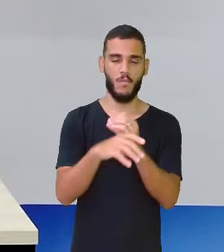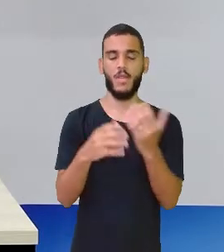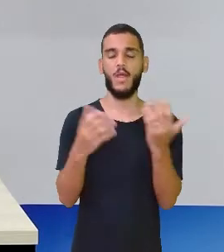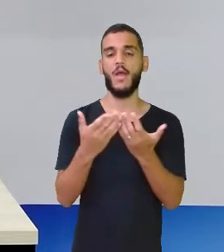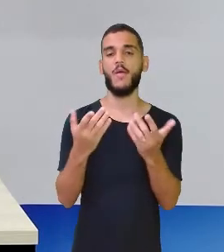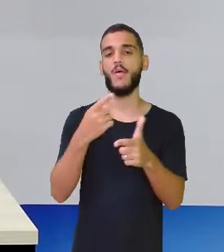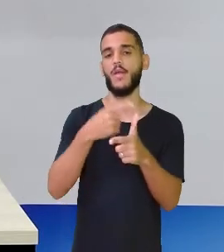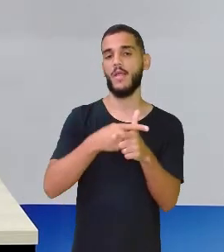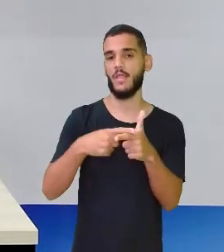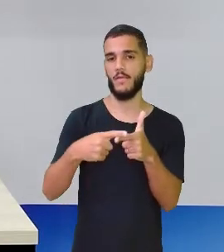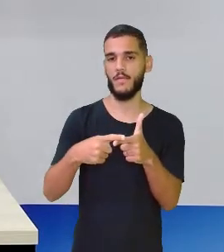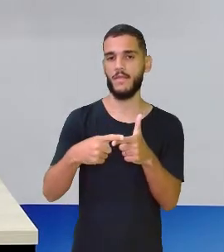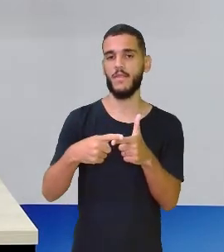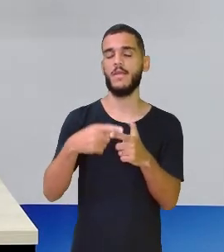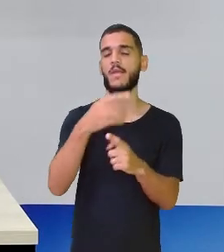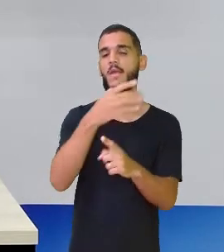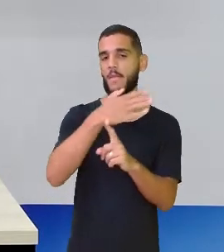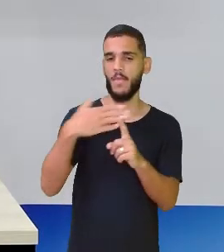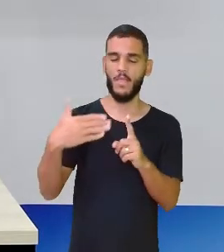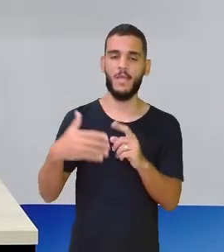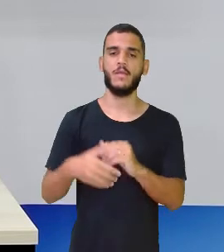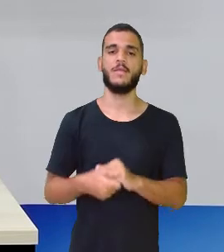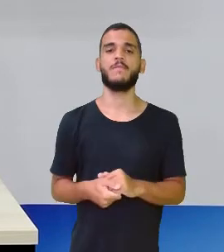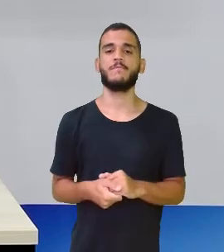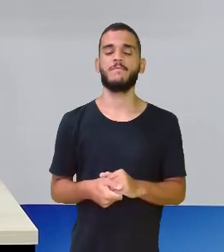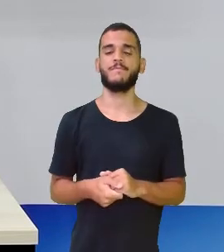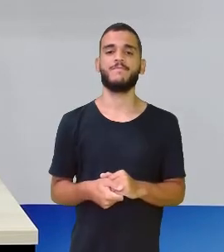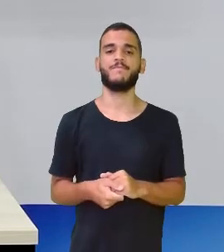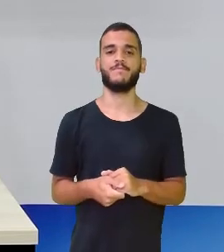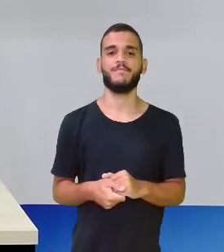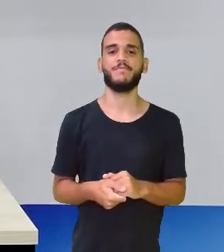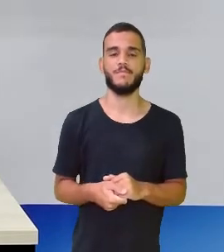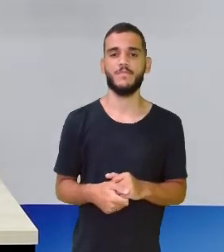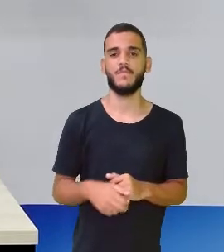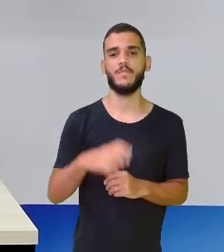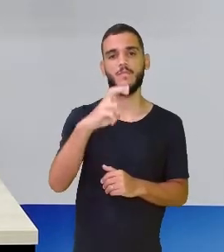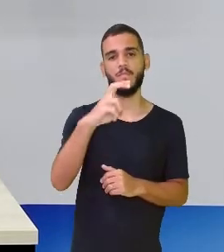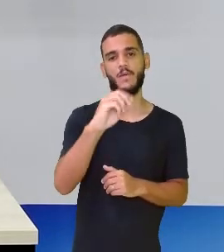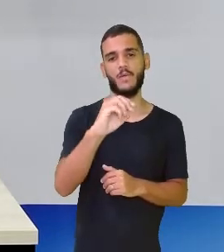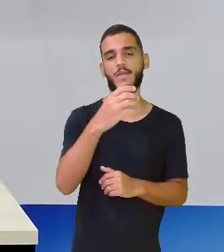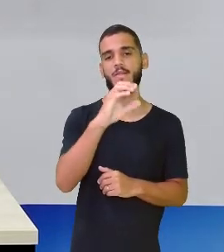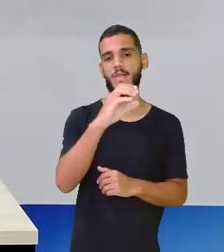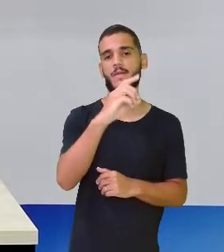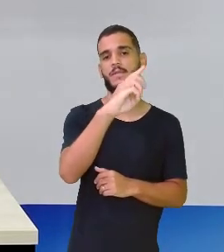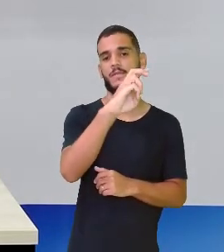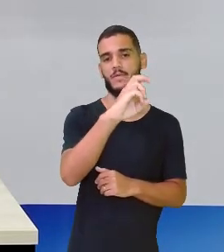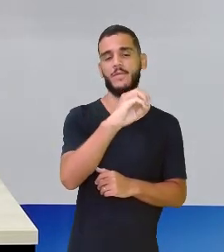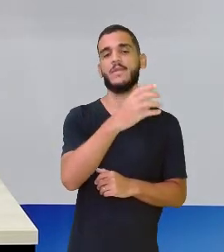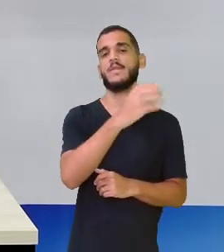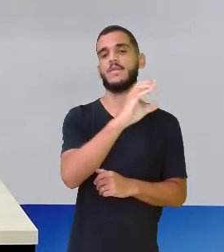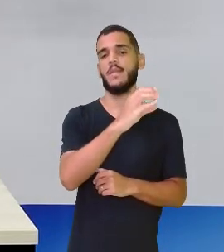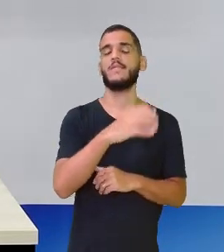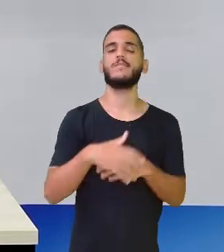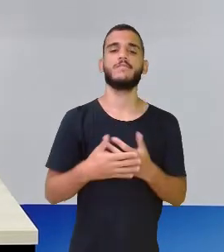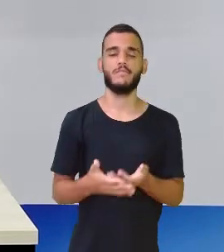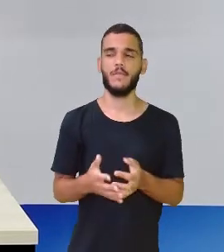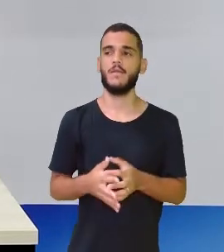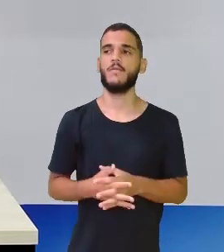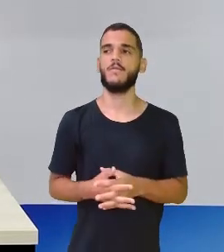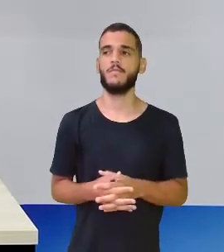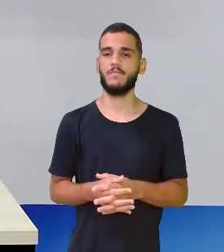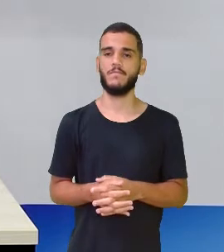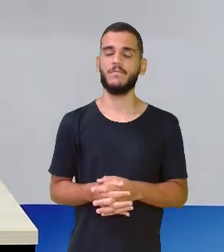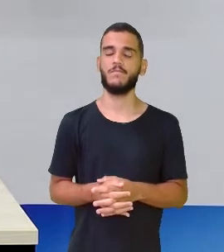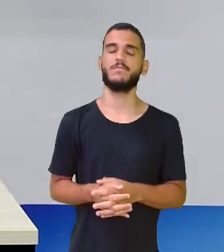dividir na metade, Duas de cinquenta centavos. Eu vou ter